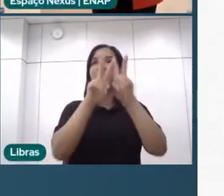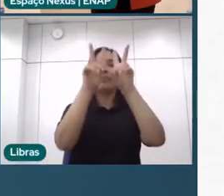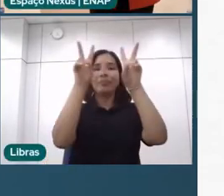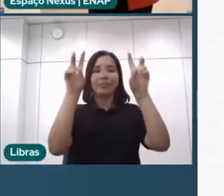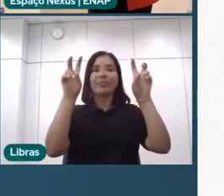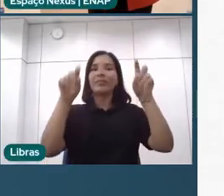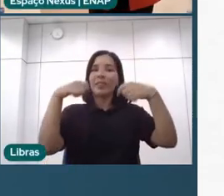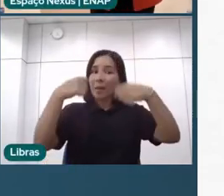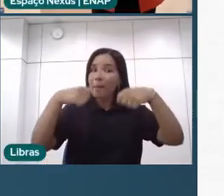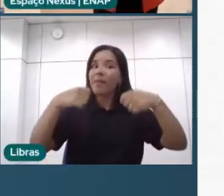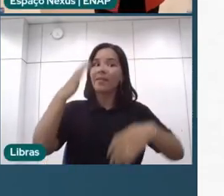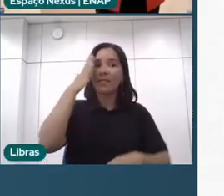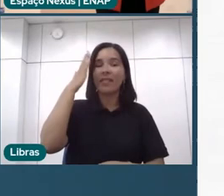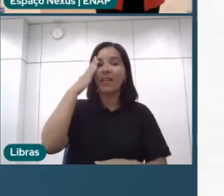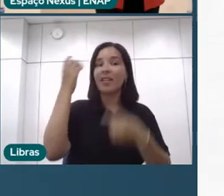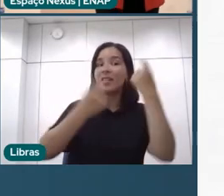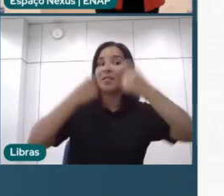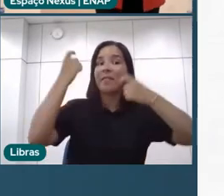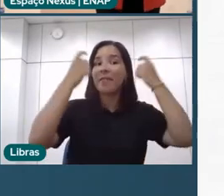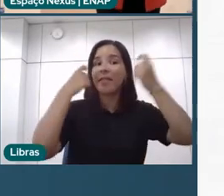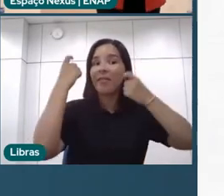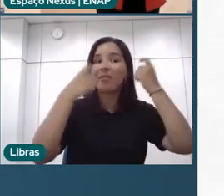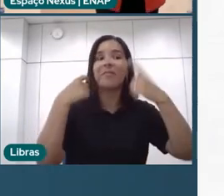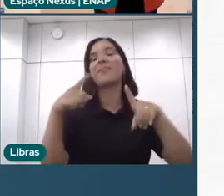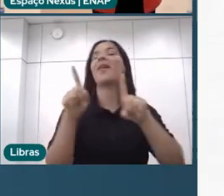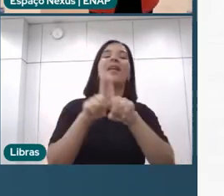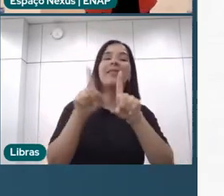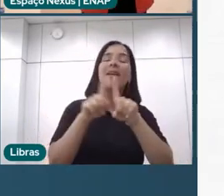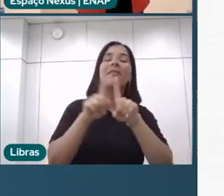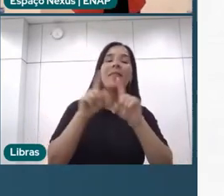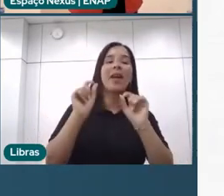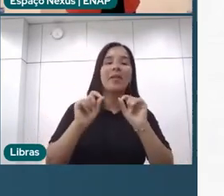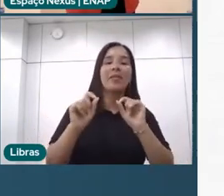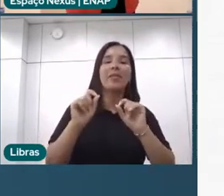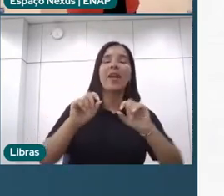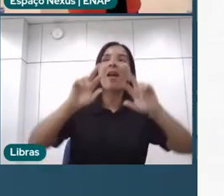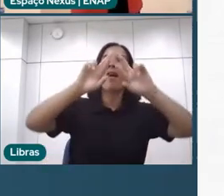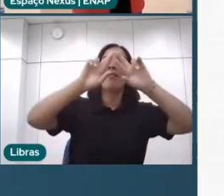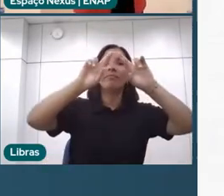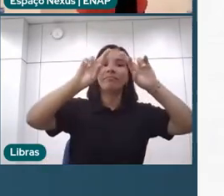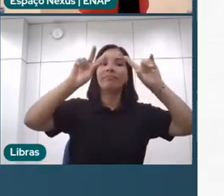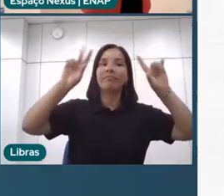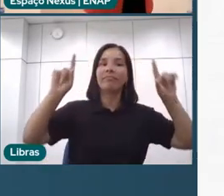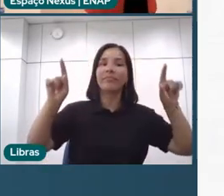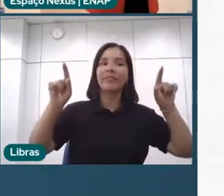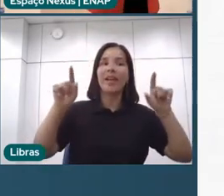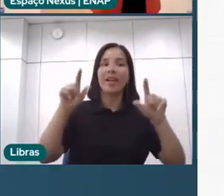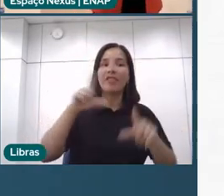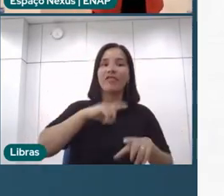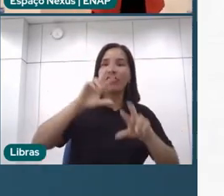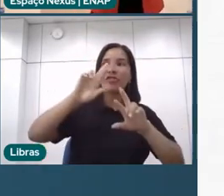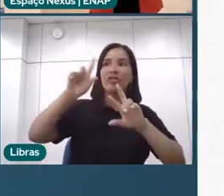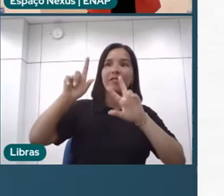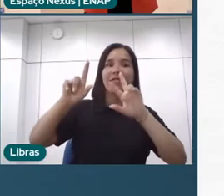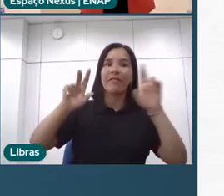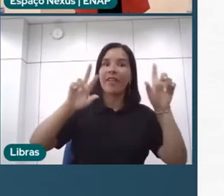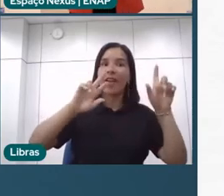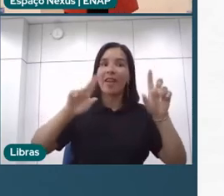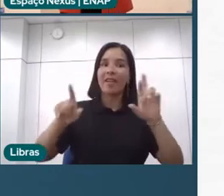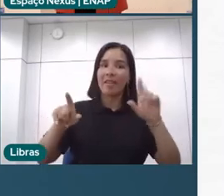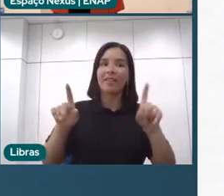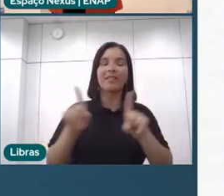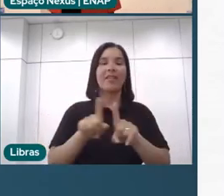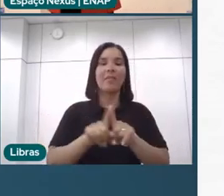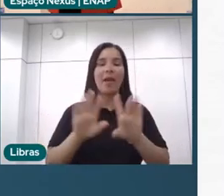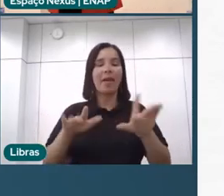né, assim, tem que fazer um recorte, tem que se preocupar com a interseccionalidade, né, é importante a mostrar outros recortes, mas aqui, como